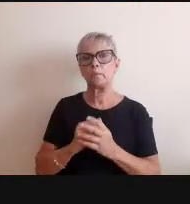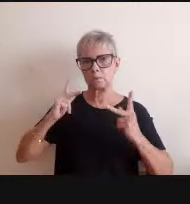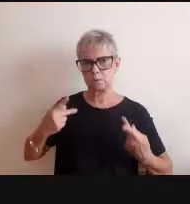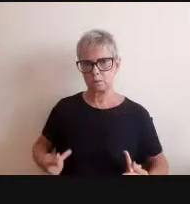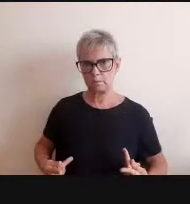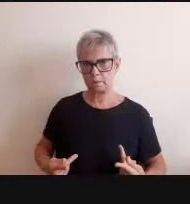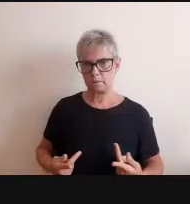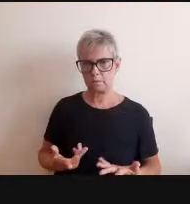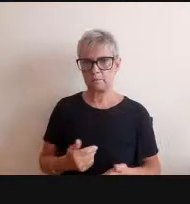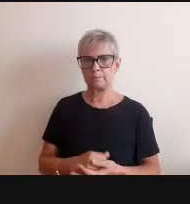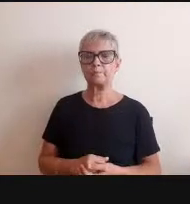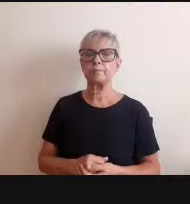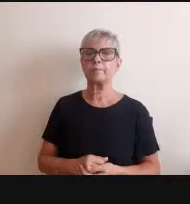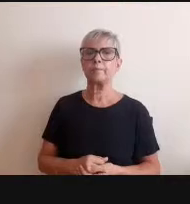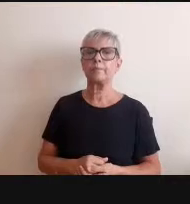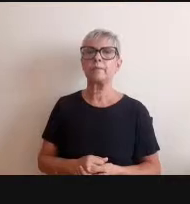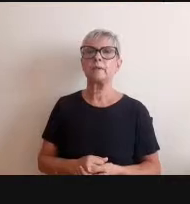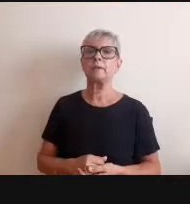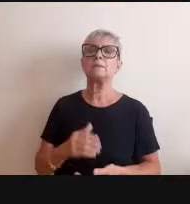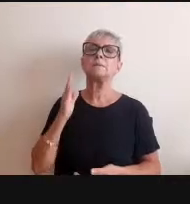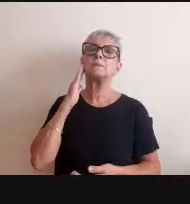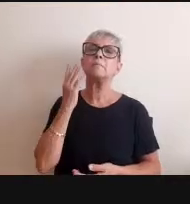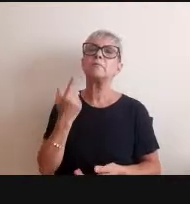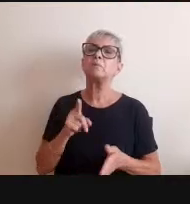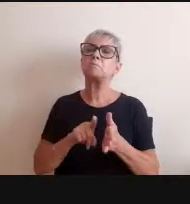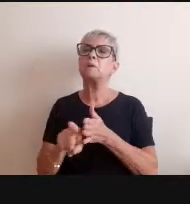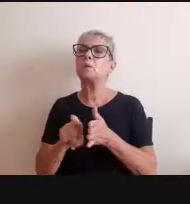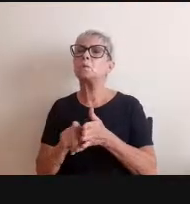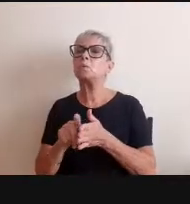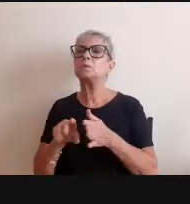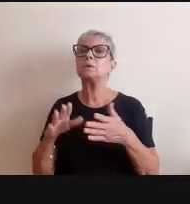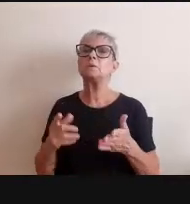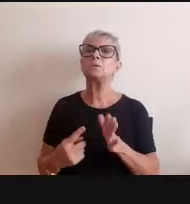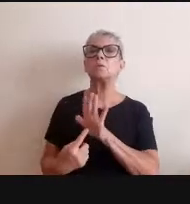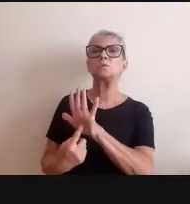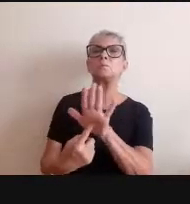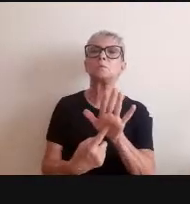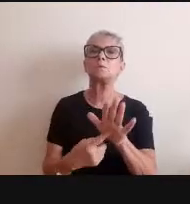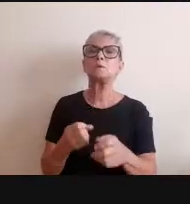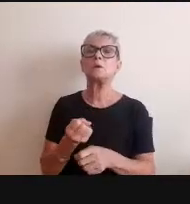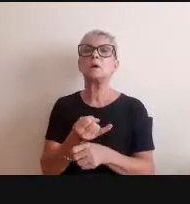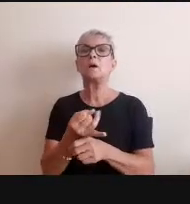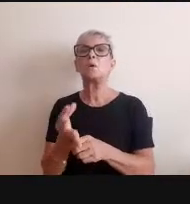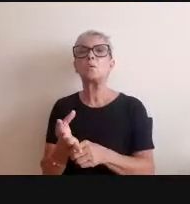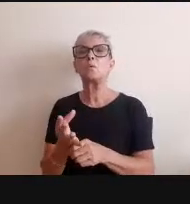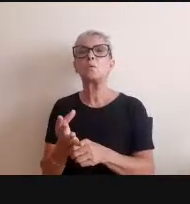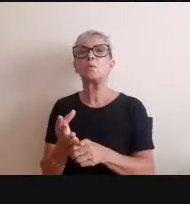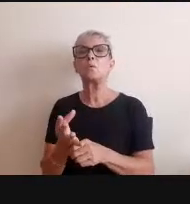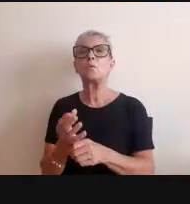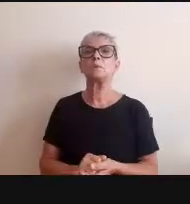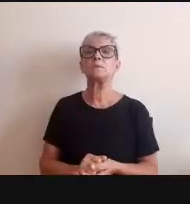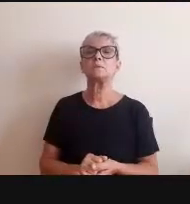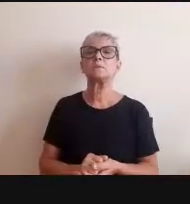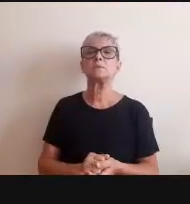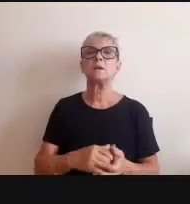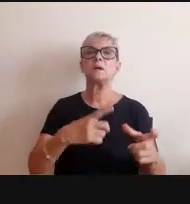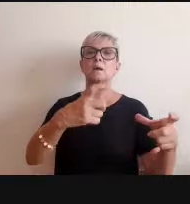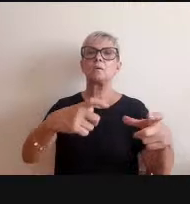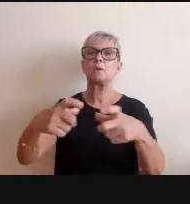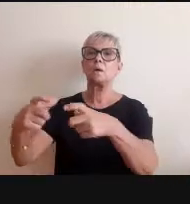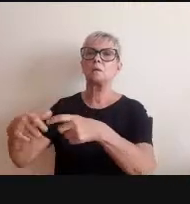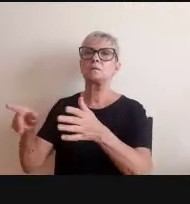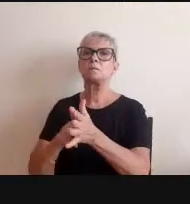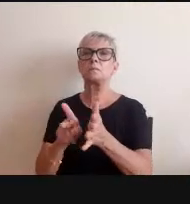fazendo essa pergunta aí nós estamos mostrando algumas áreas interna da exposição com fotos